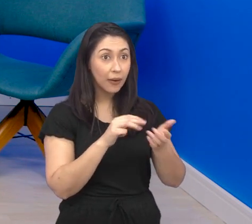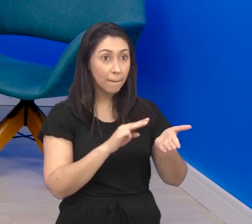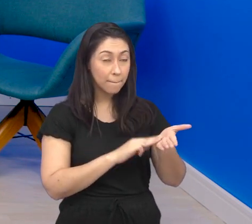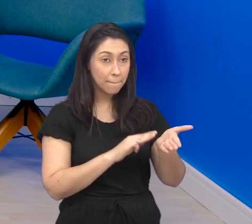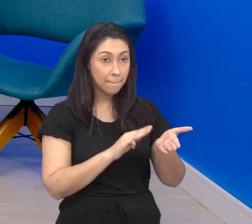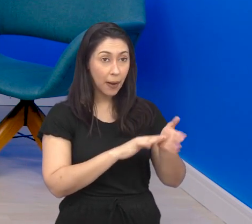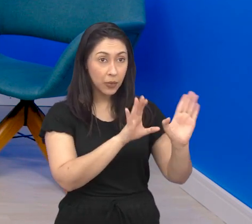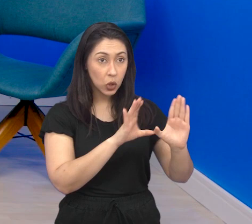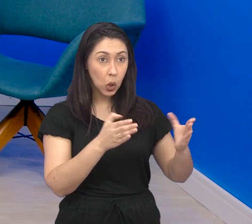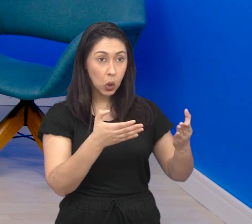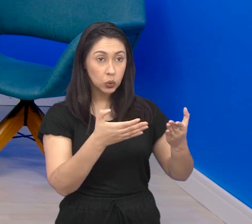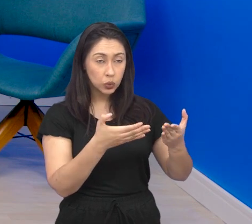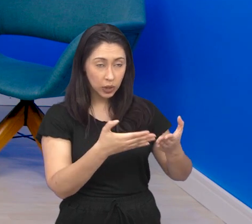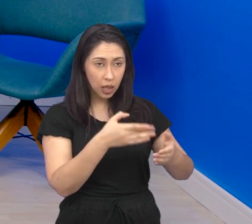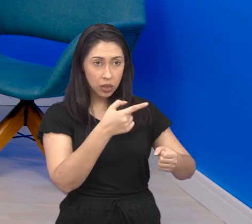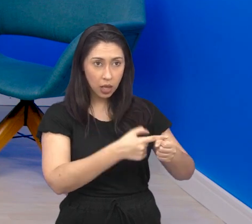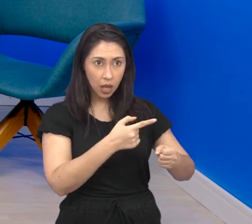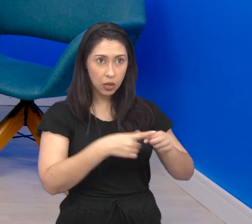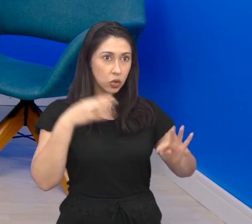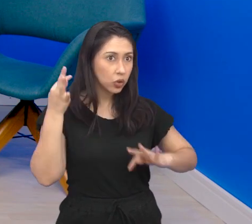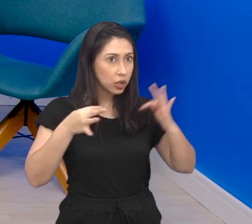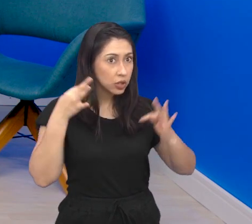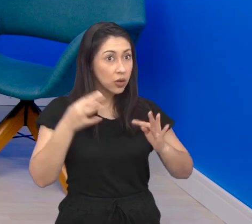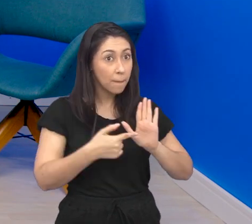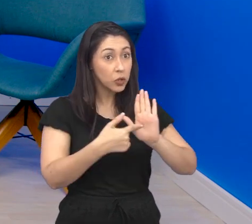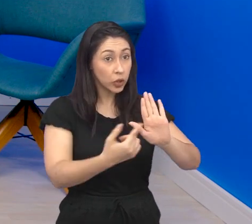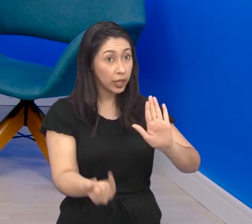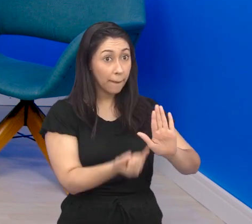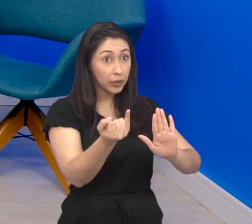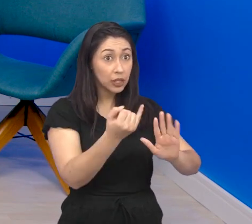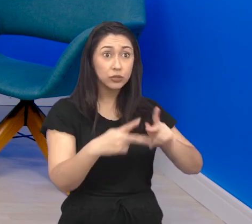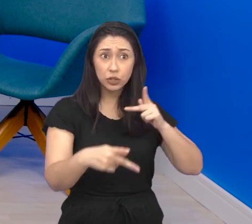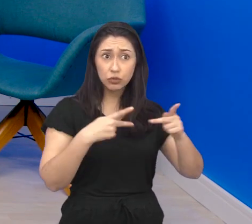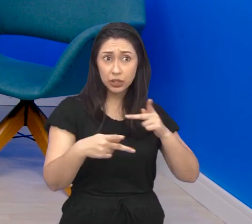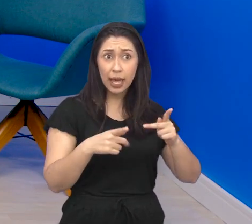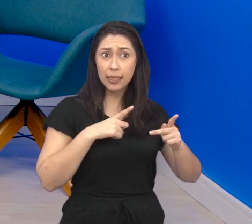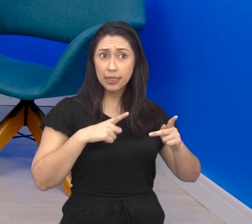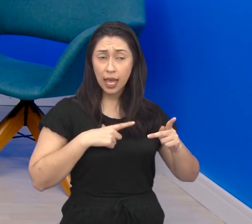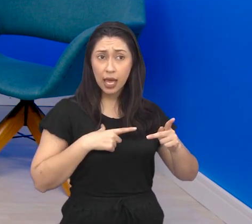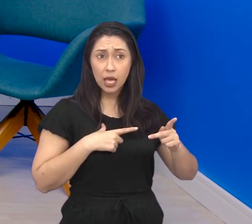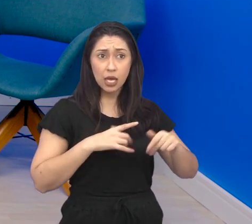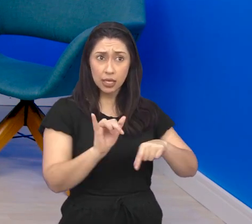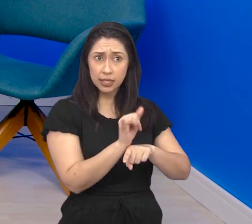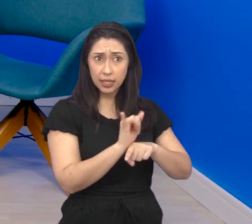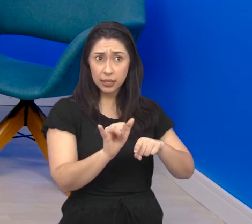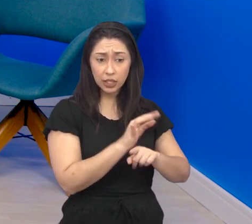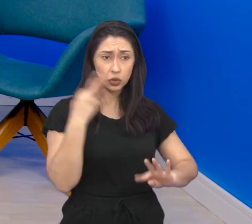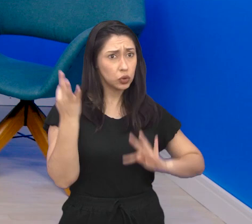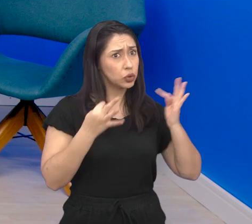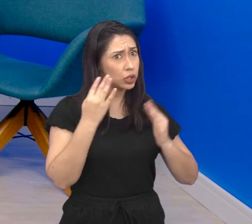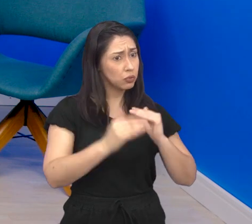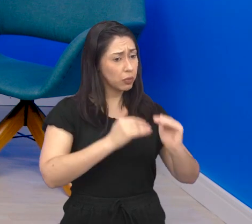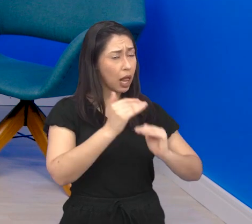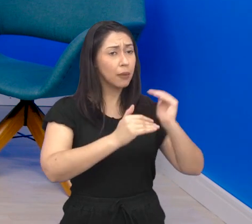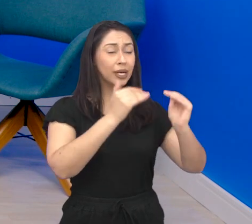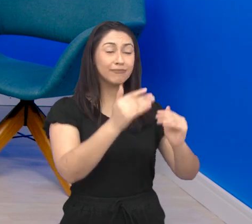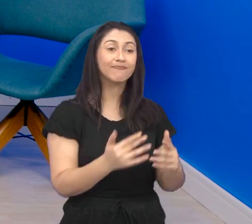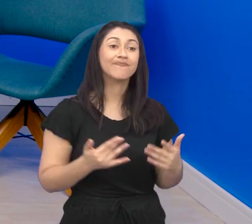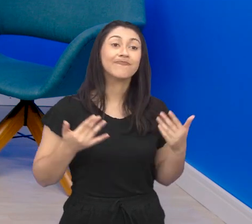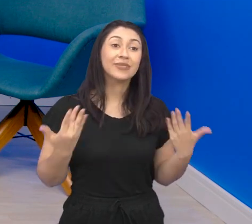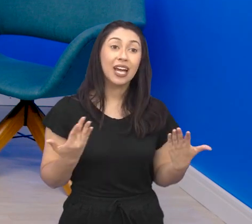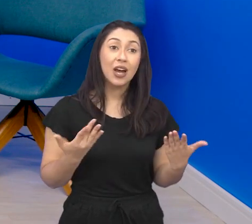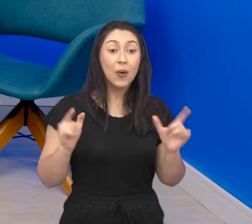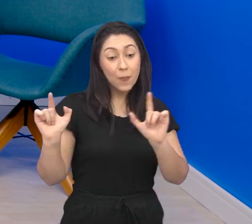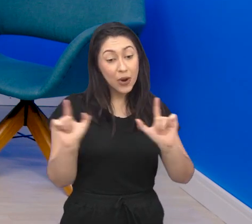entrevistado, o membro do CONTUR, ressaltou, é importante São José ter características para manter esse turismo e poder crescer também, né?